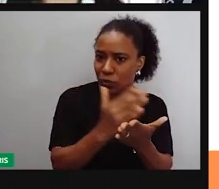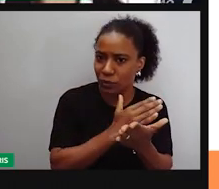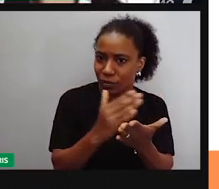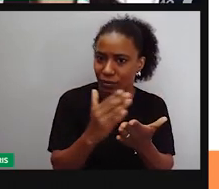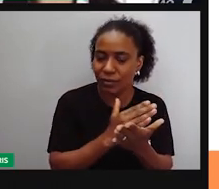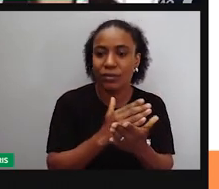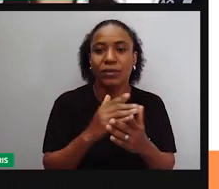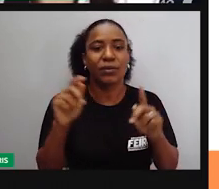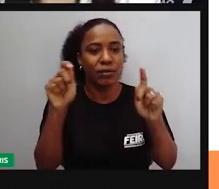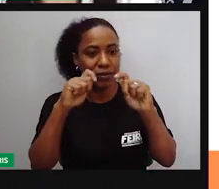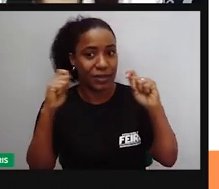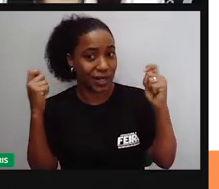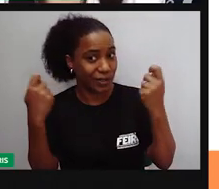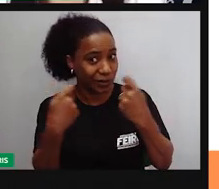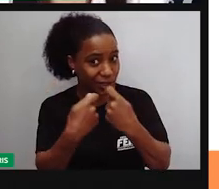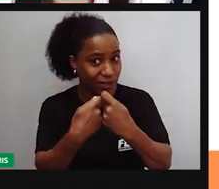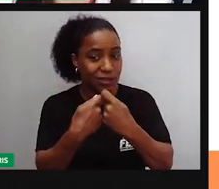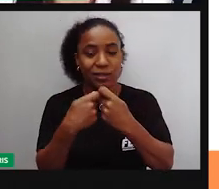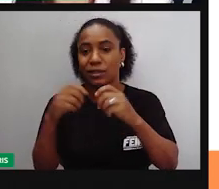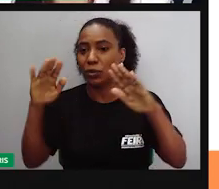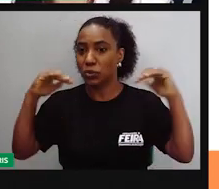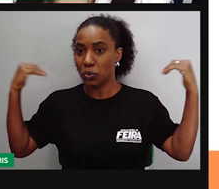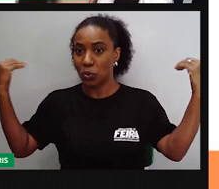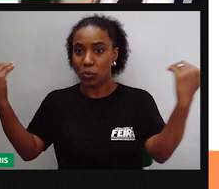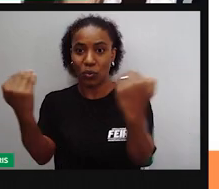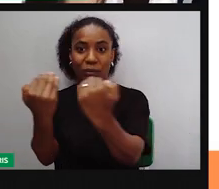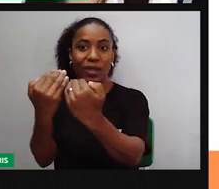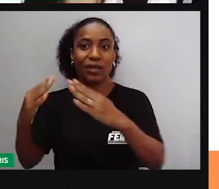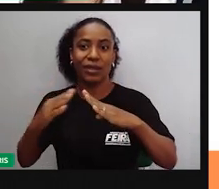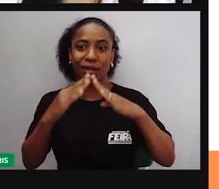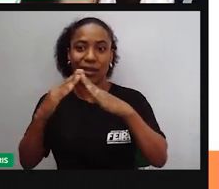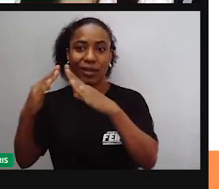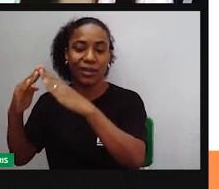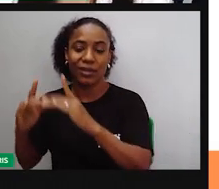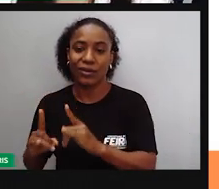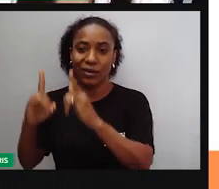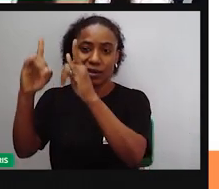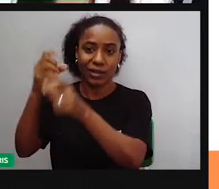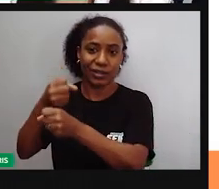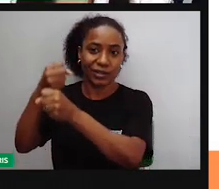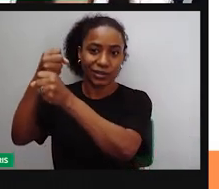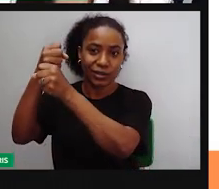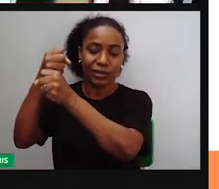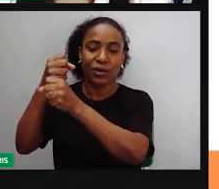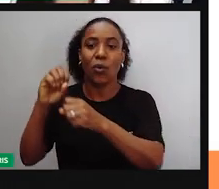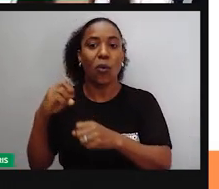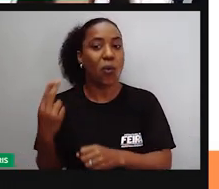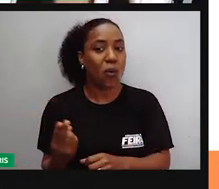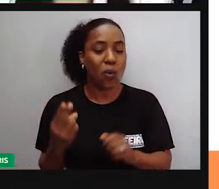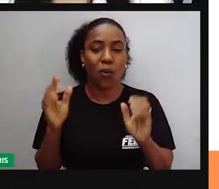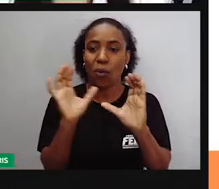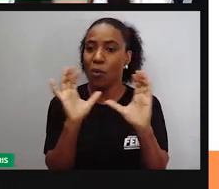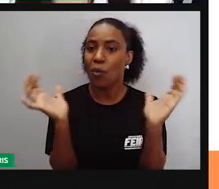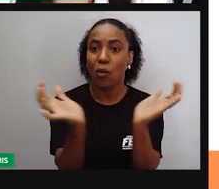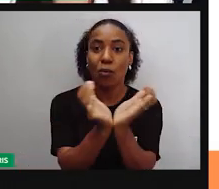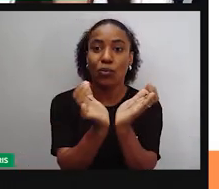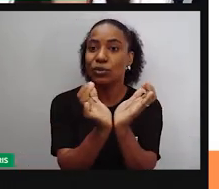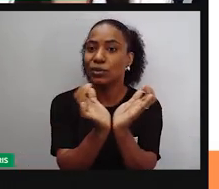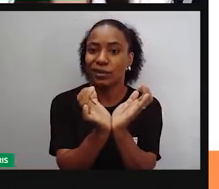associações do condomínio, ou associações de uma comunidade, né? Quando a gente for falar aí, por exemplo, de